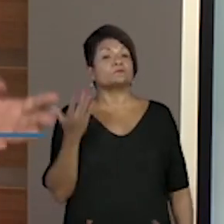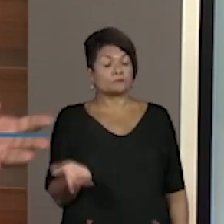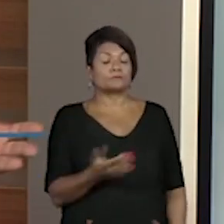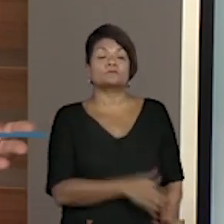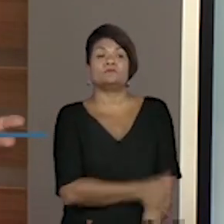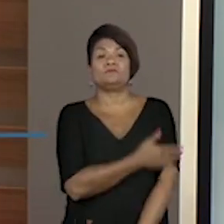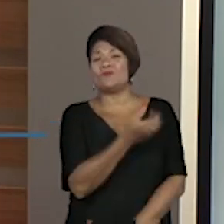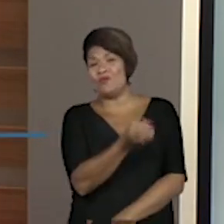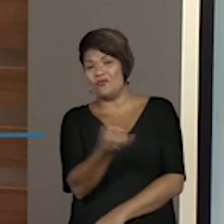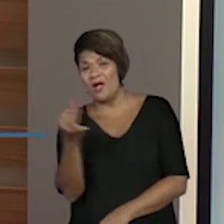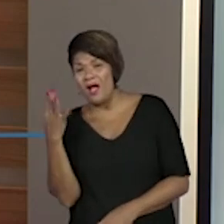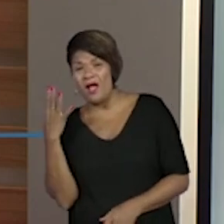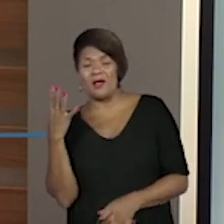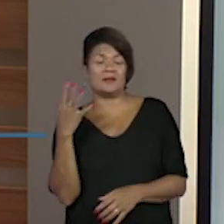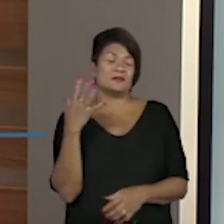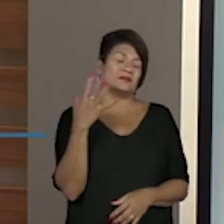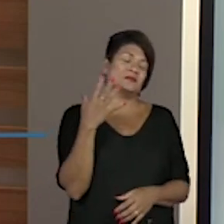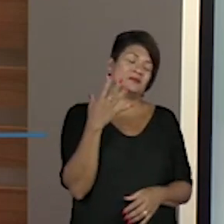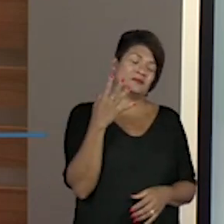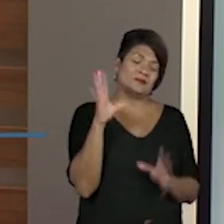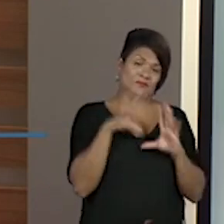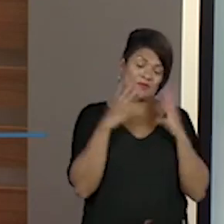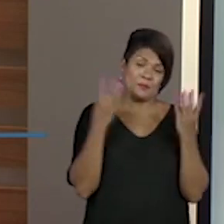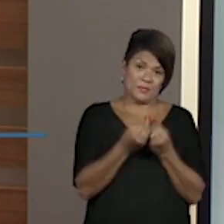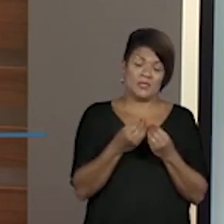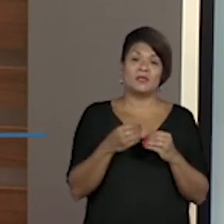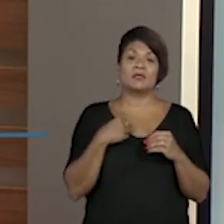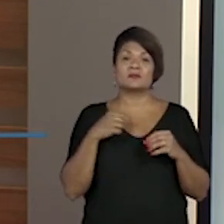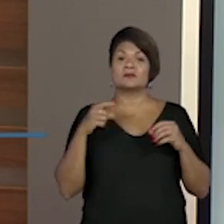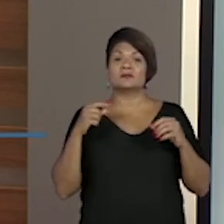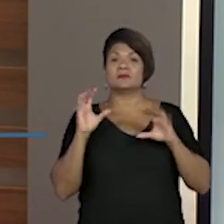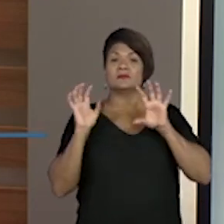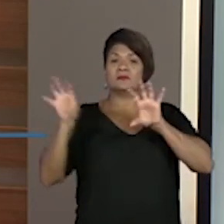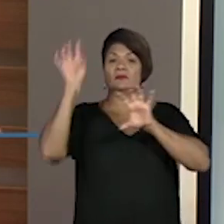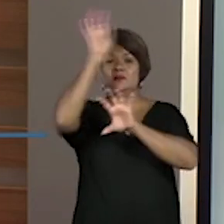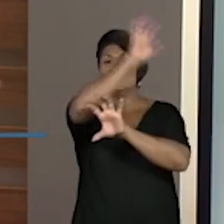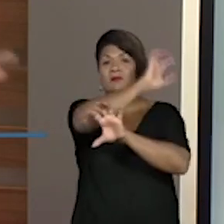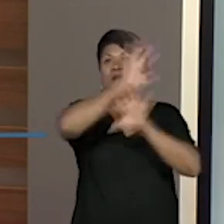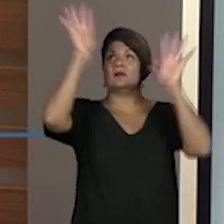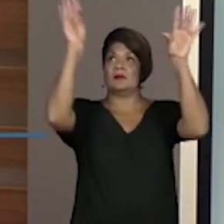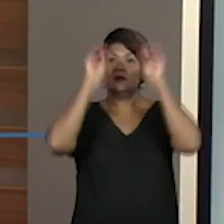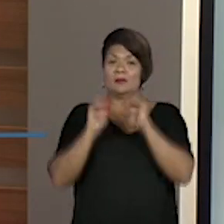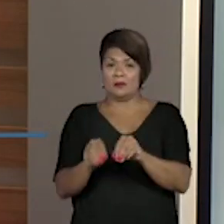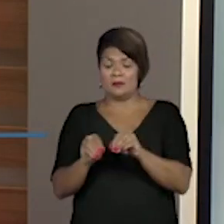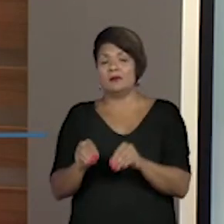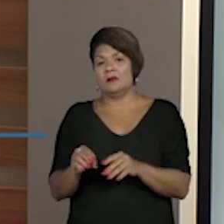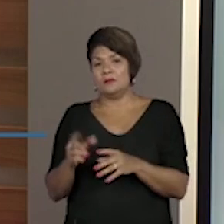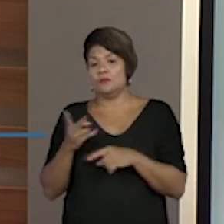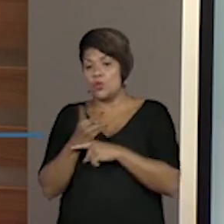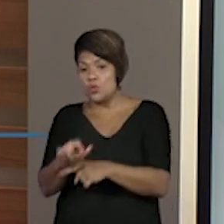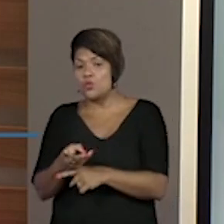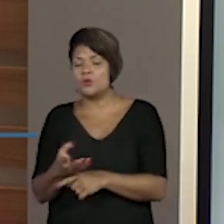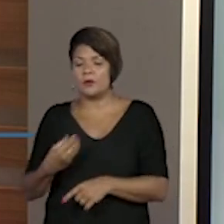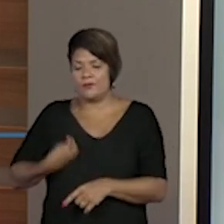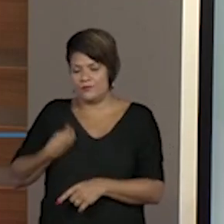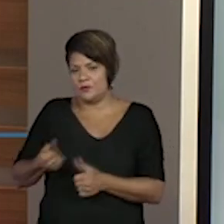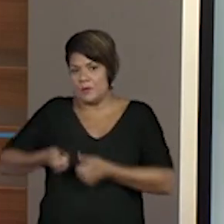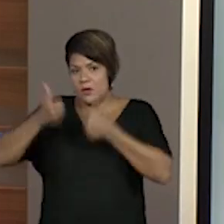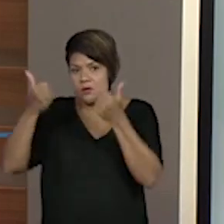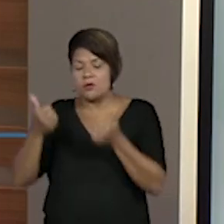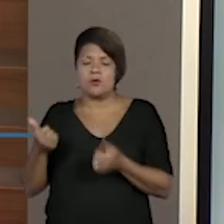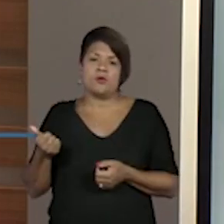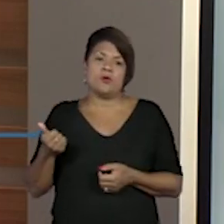famílias vieram de outros lugares, de outros estados, de outras cidades, à procura de uma vida melhor, de